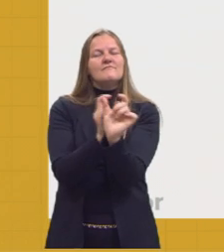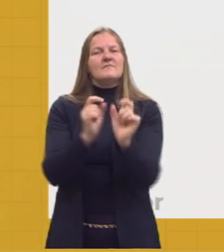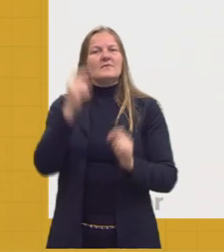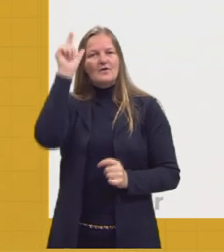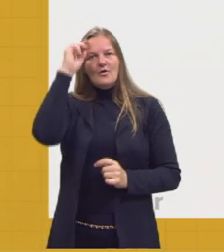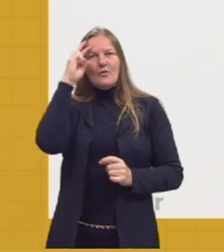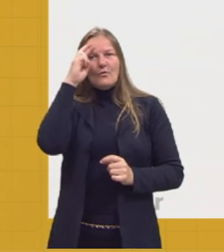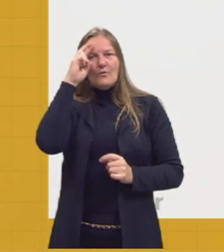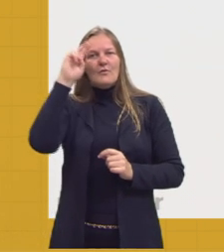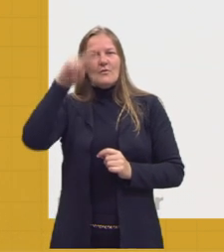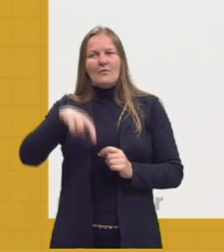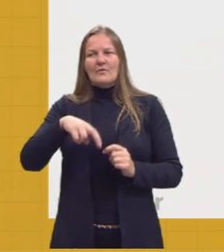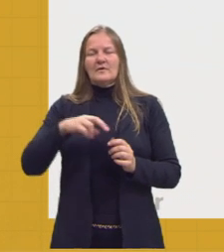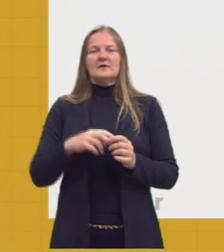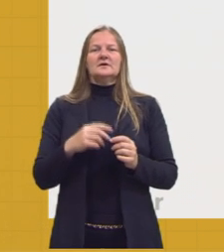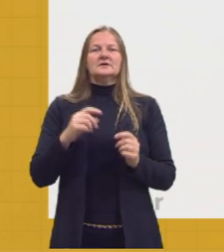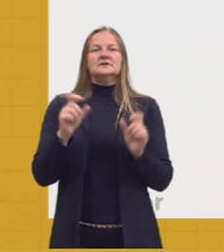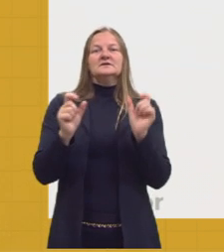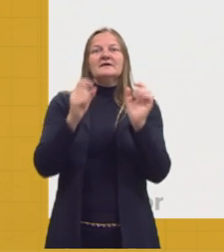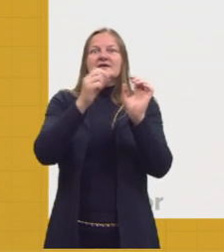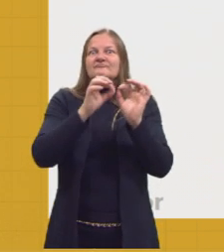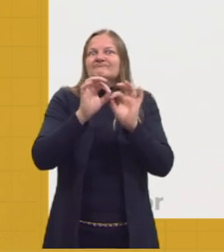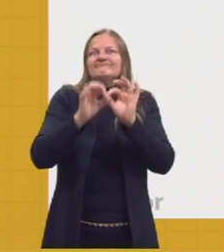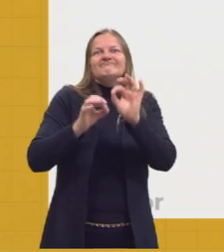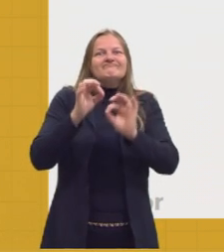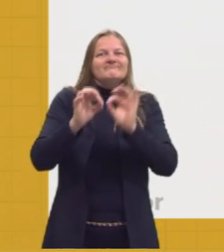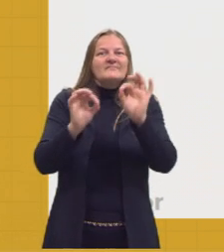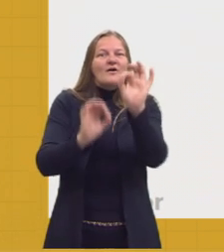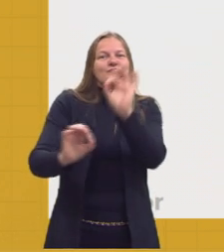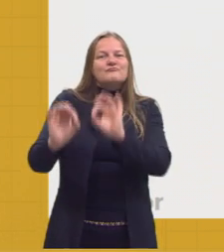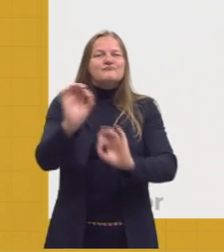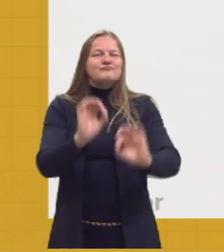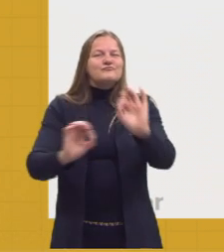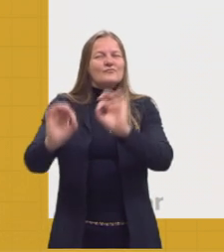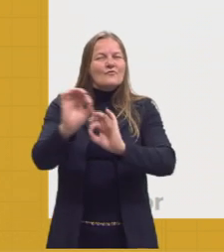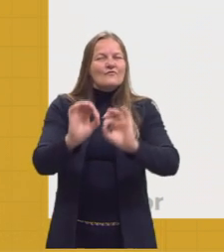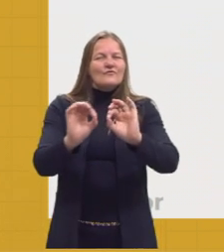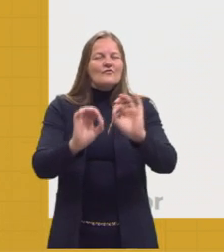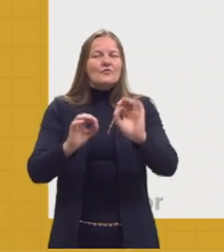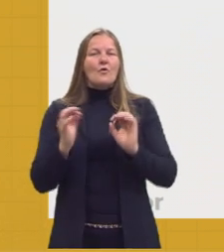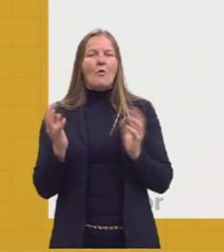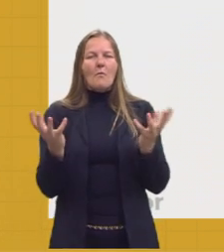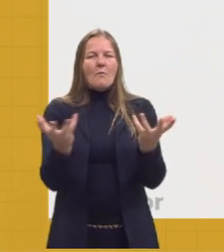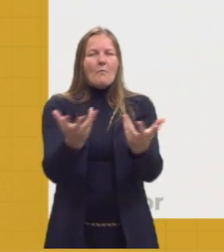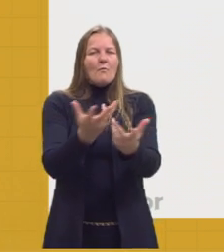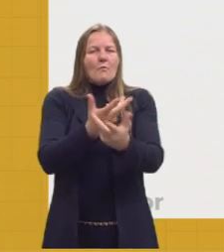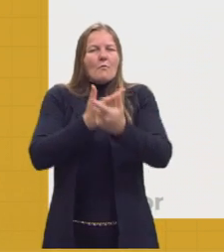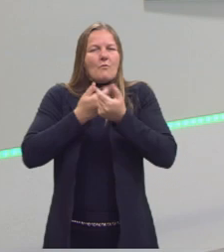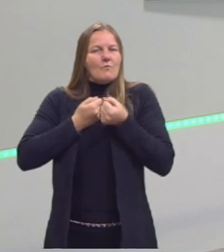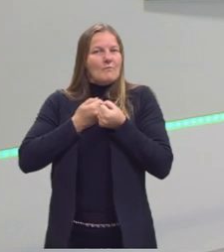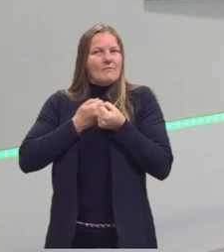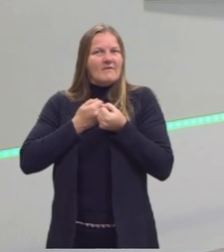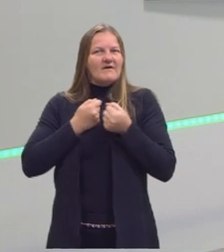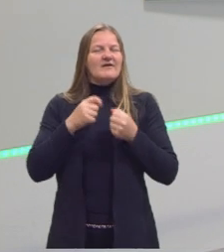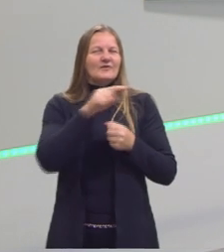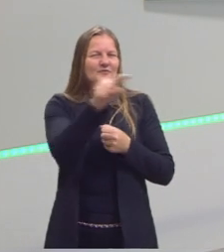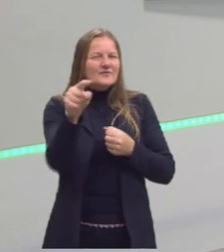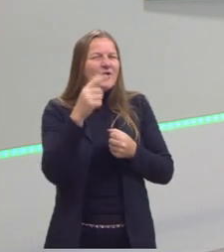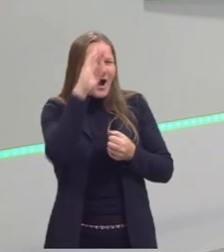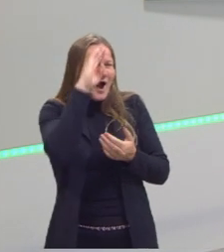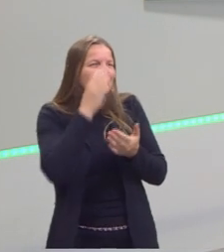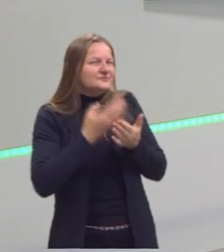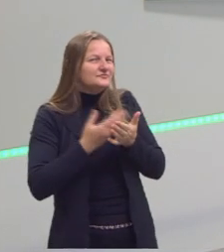racional, ele vai traçando e meio que tentando manipular e persuadir o outro daquilo que ele quer que a pessoa